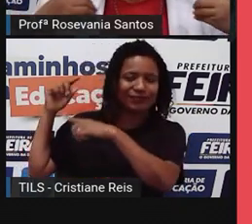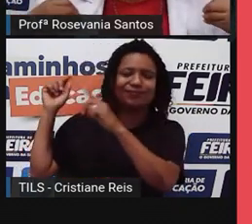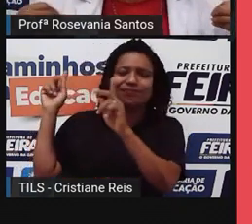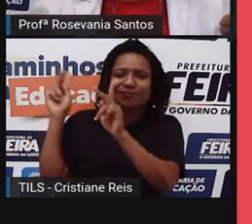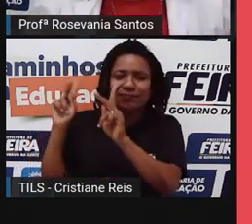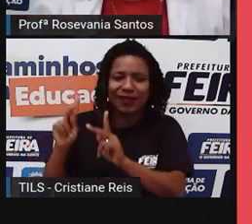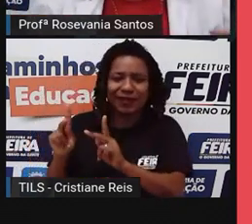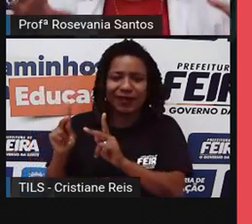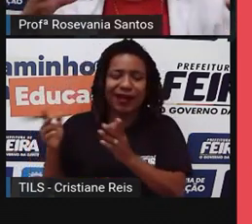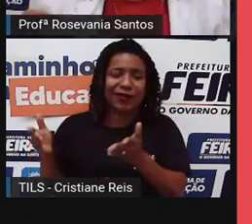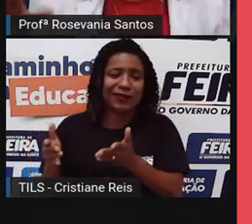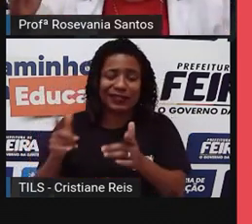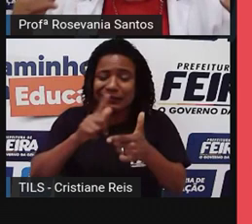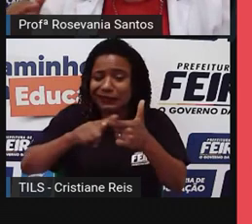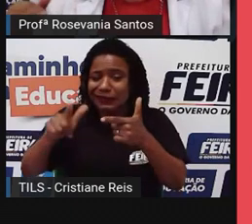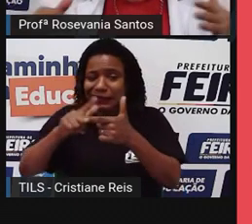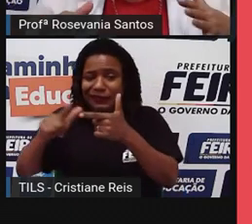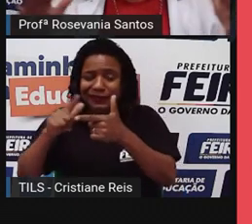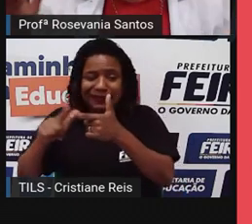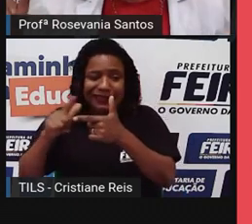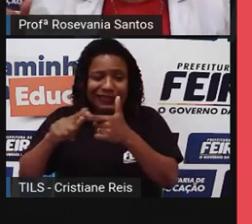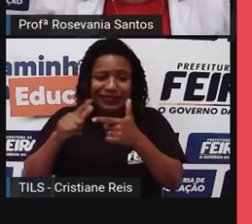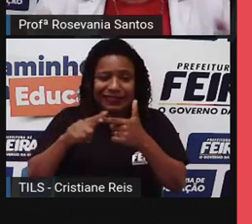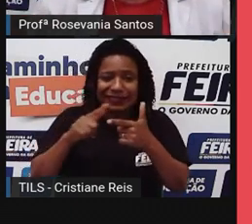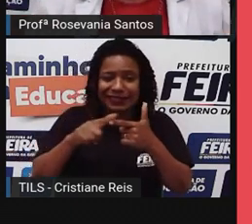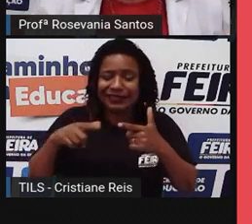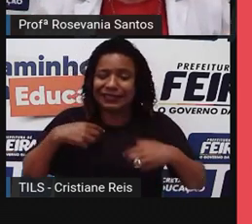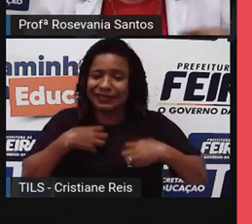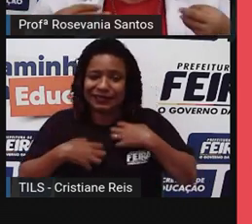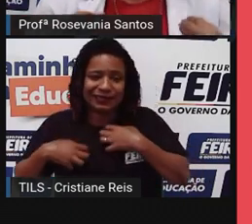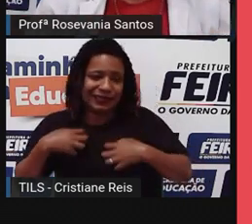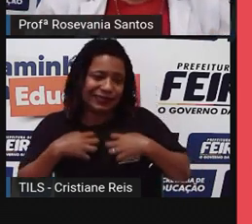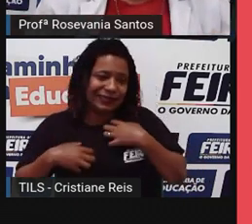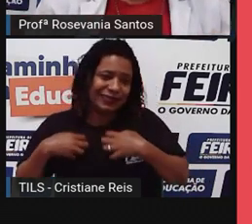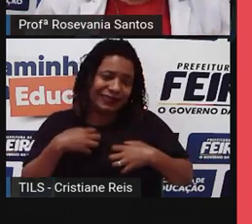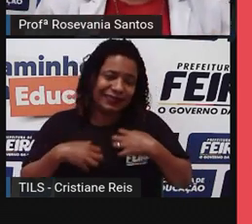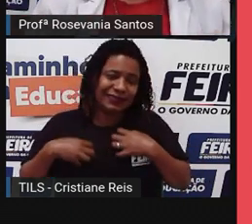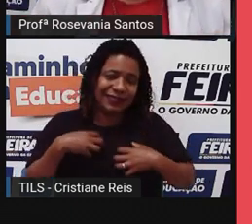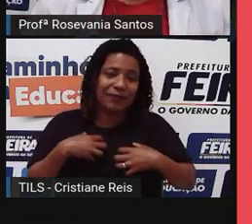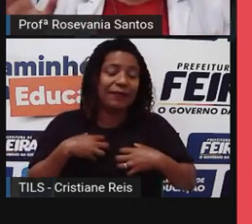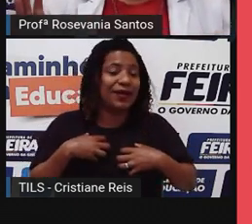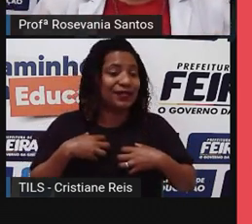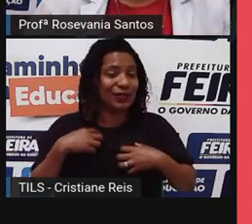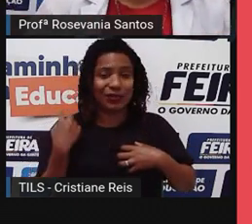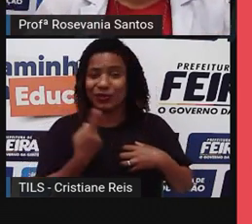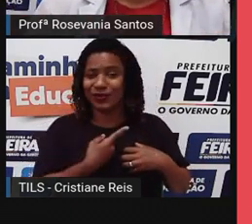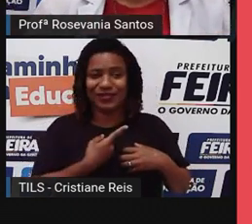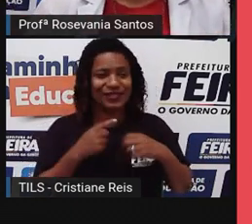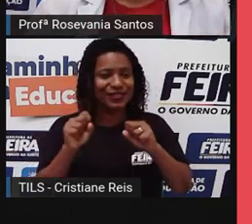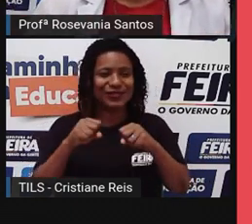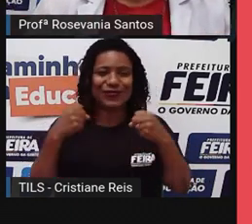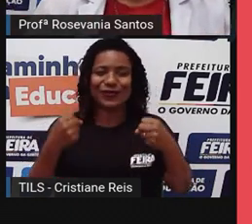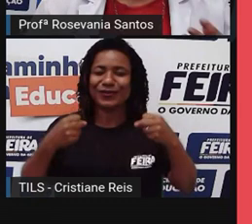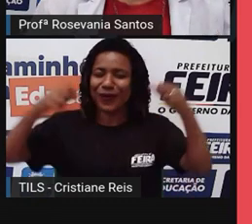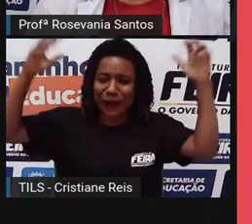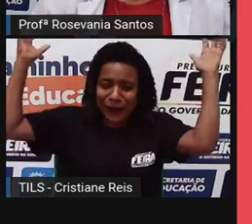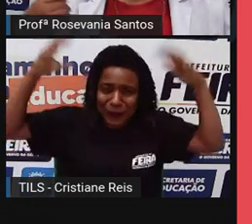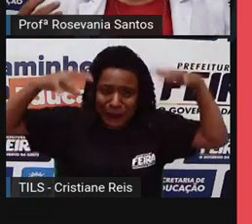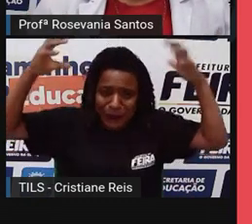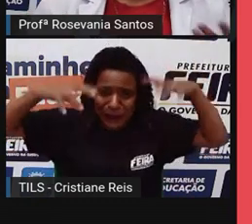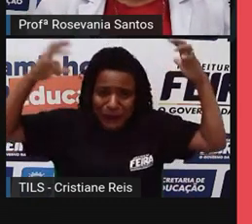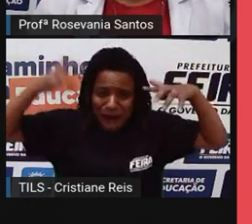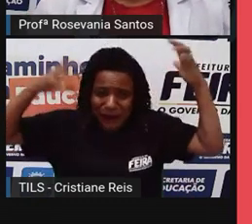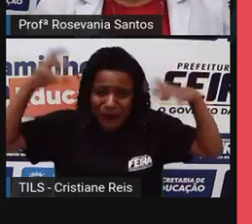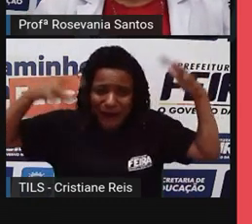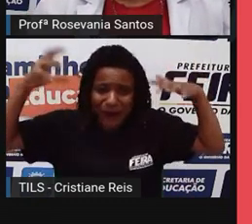gente. Mas que, antes da gente só ficar esperando ela passar, que a gente aprenda a dançar aí nesse momento. Ou seja, a